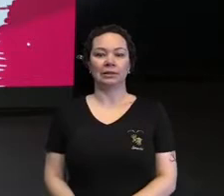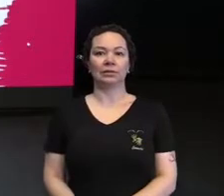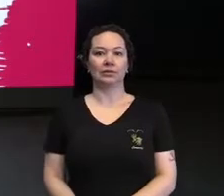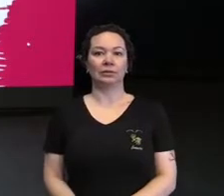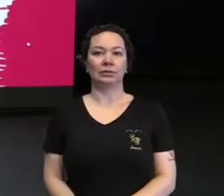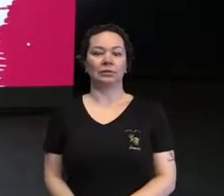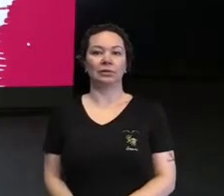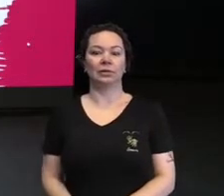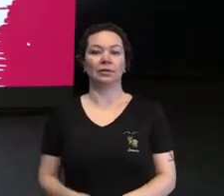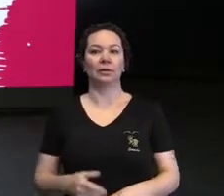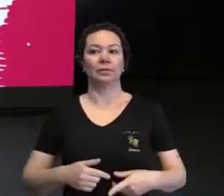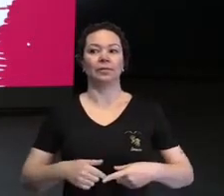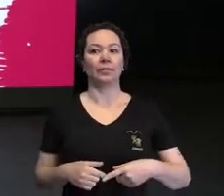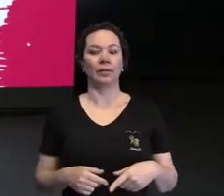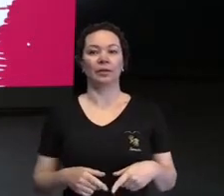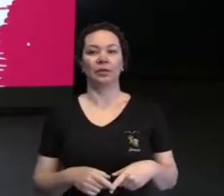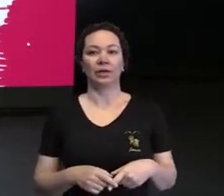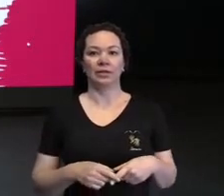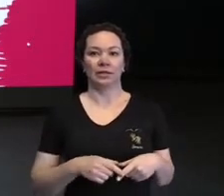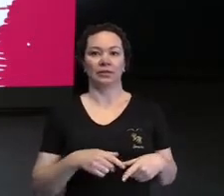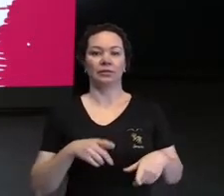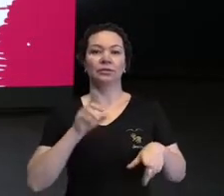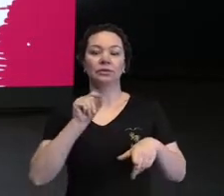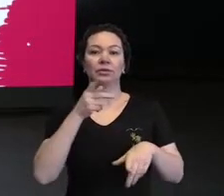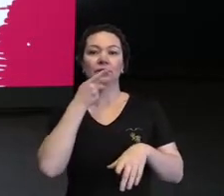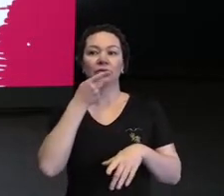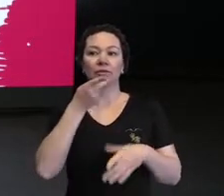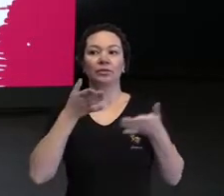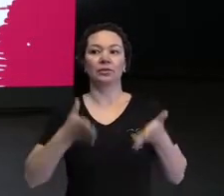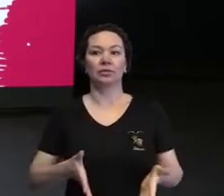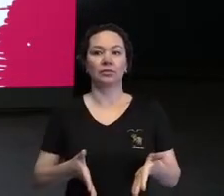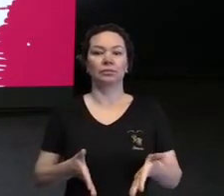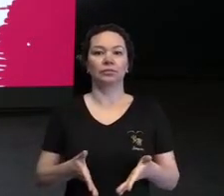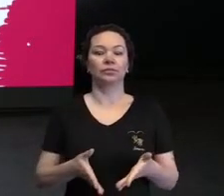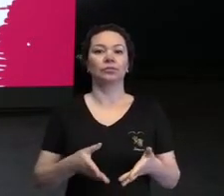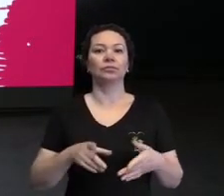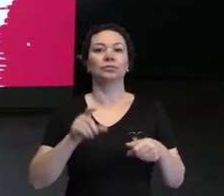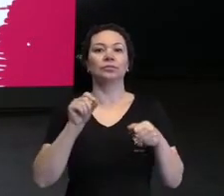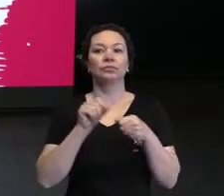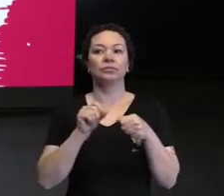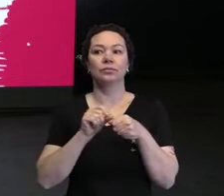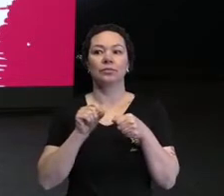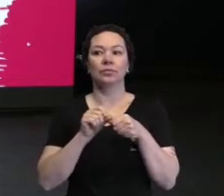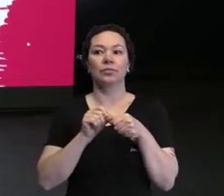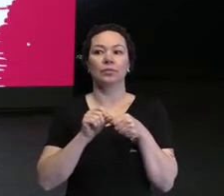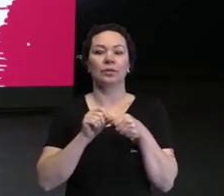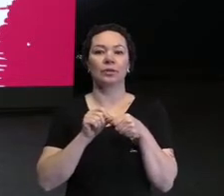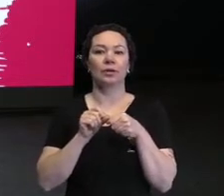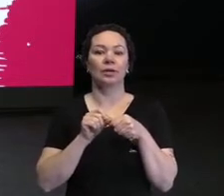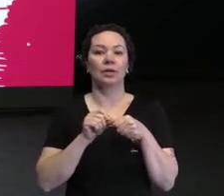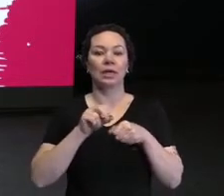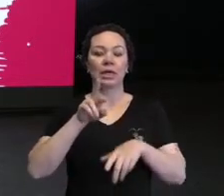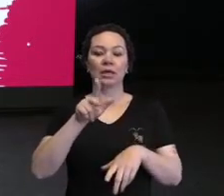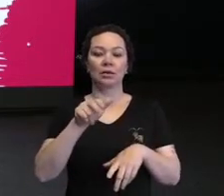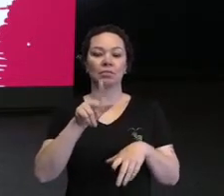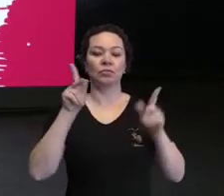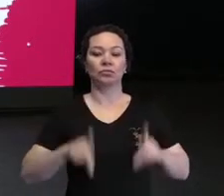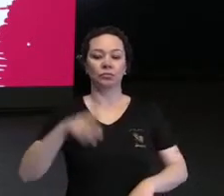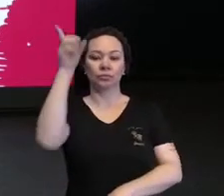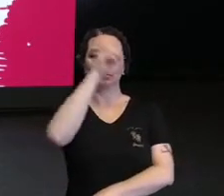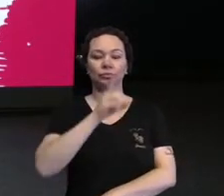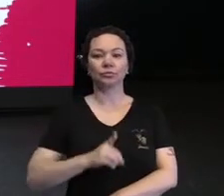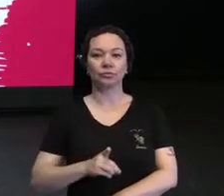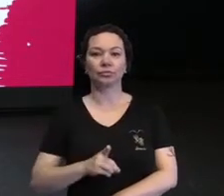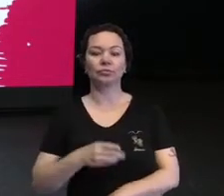vamos lá. Então, o que a gente vai falar hoje? Sobre o processo de irmãos de pessoas com deficiência e o